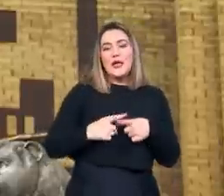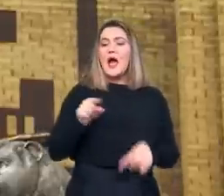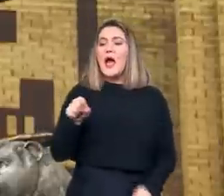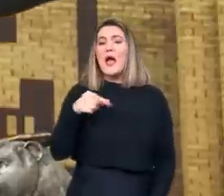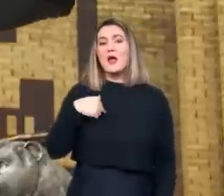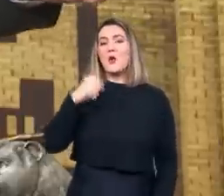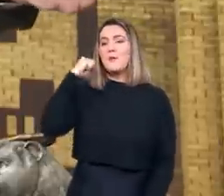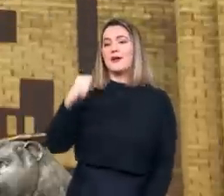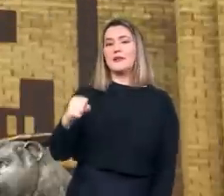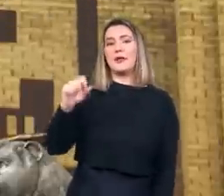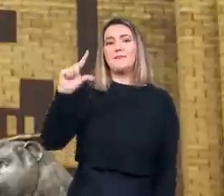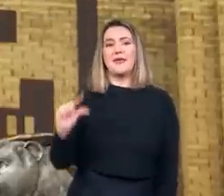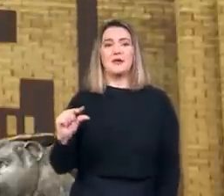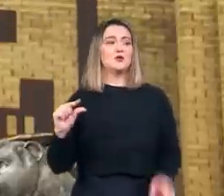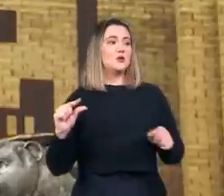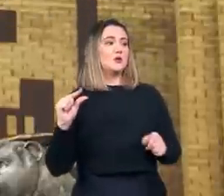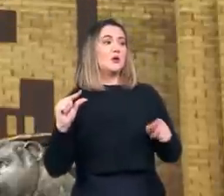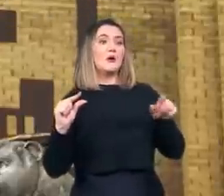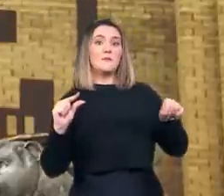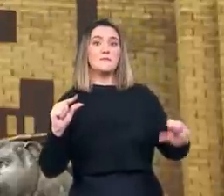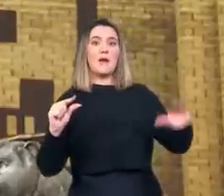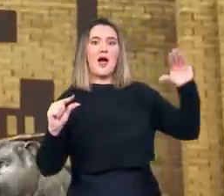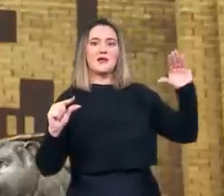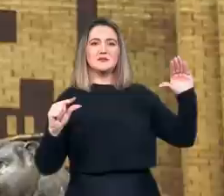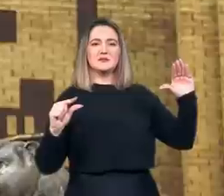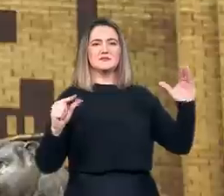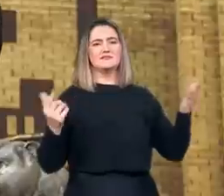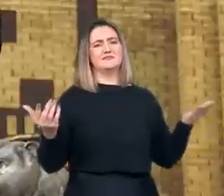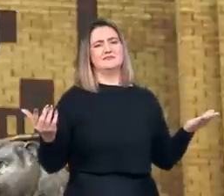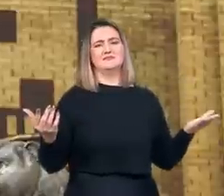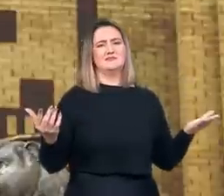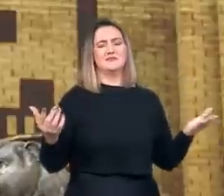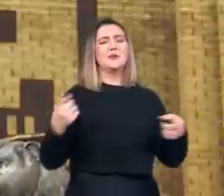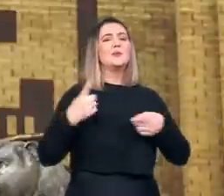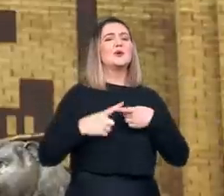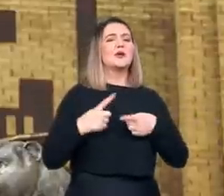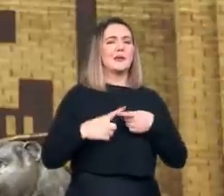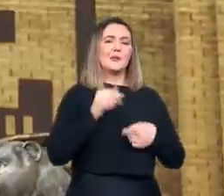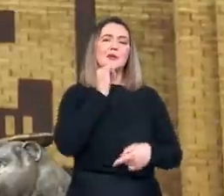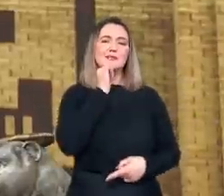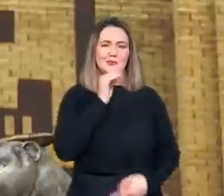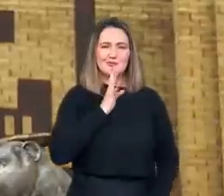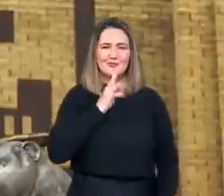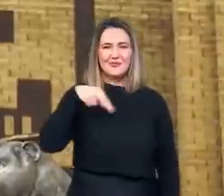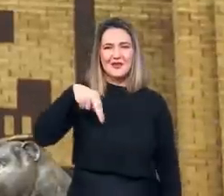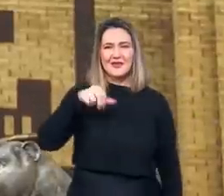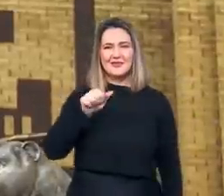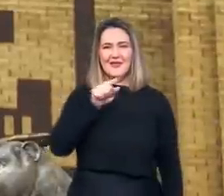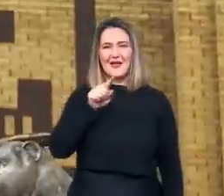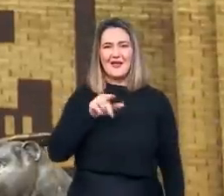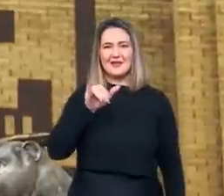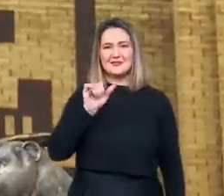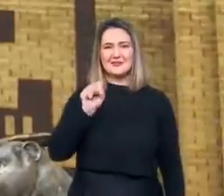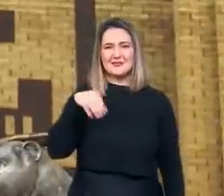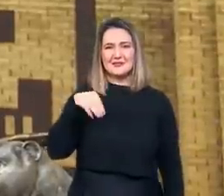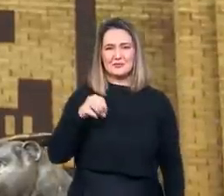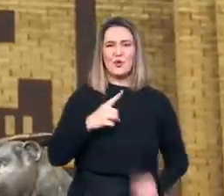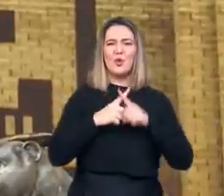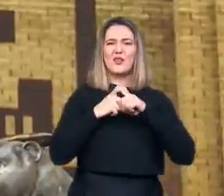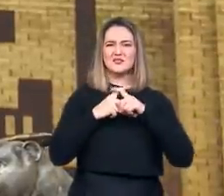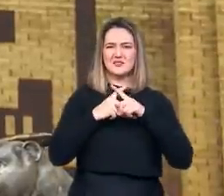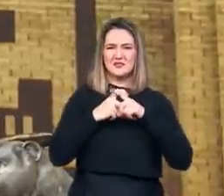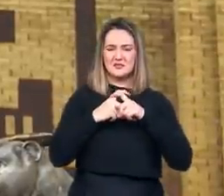matou mais? O oponente ou o meu lado? Em primeiro lugar, porque o nazismo não deixaria de ser odioso se os historiadores